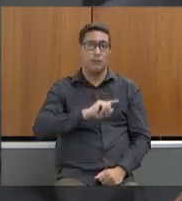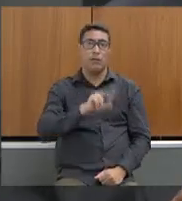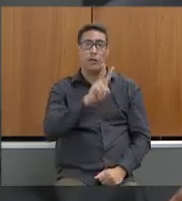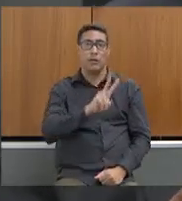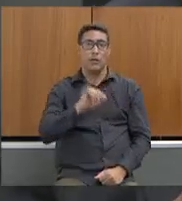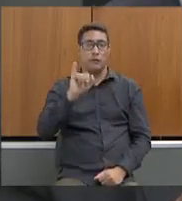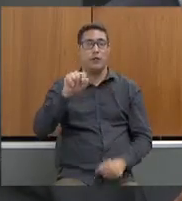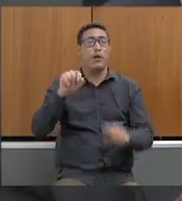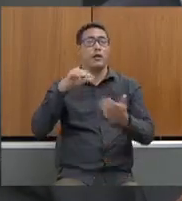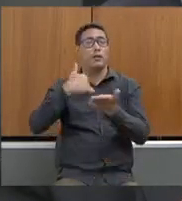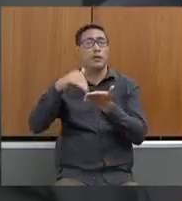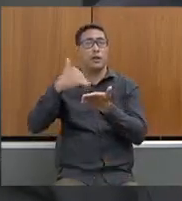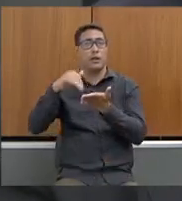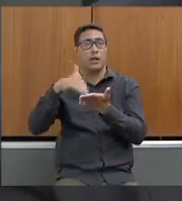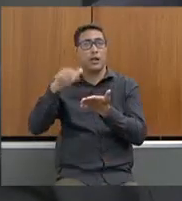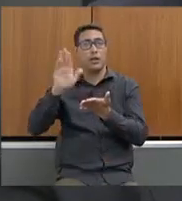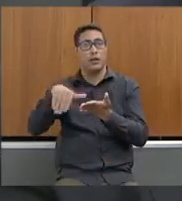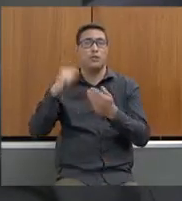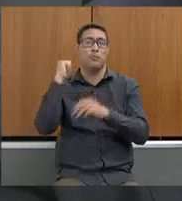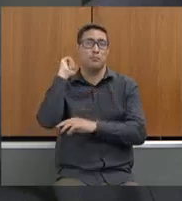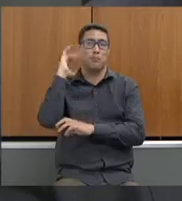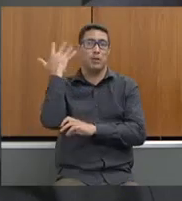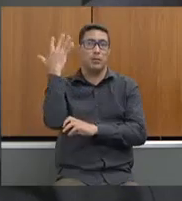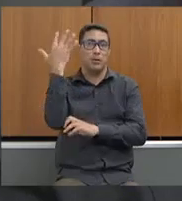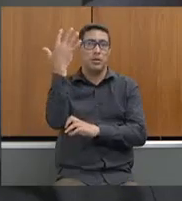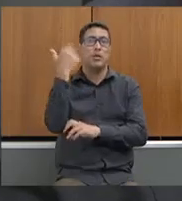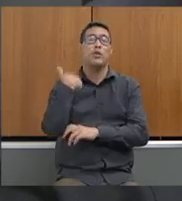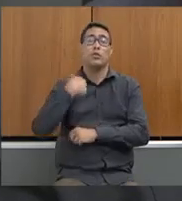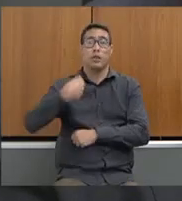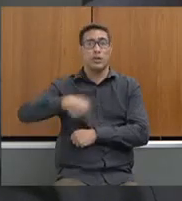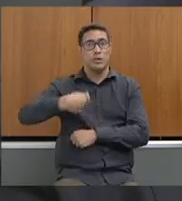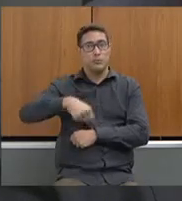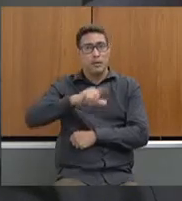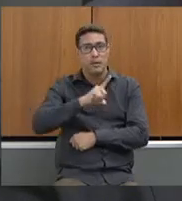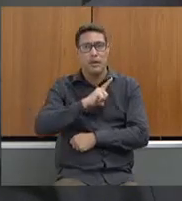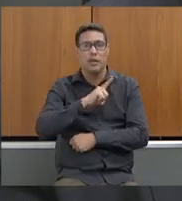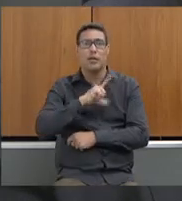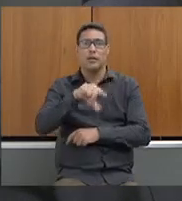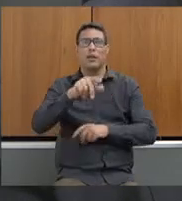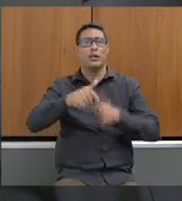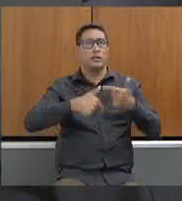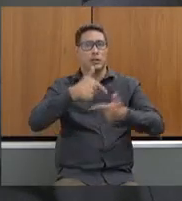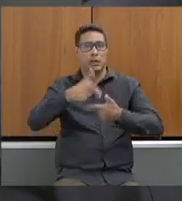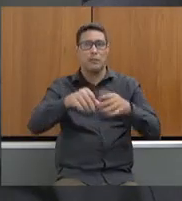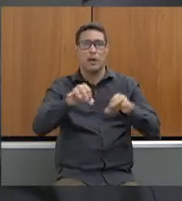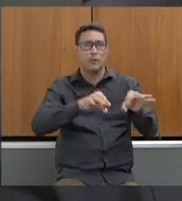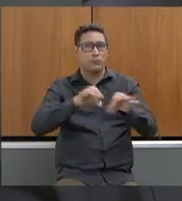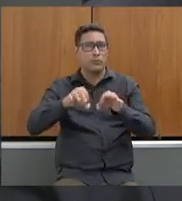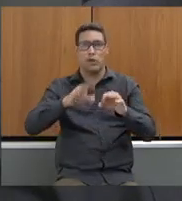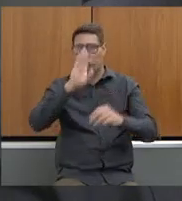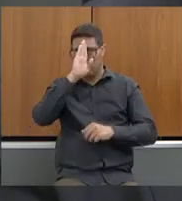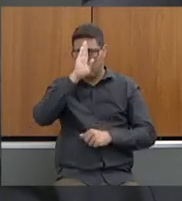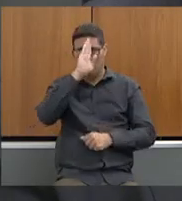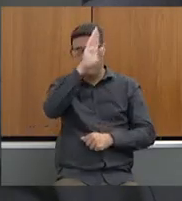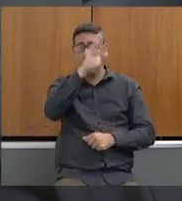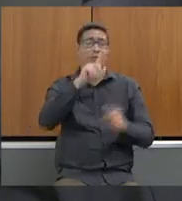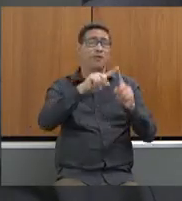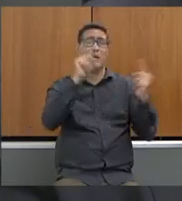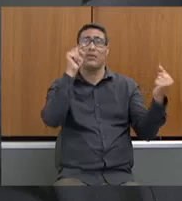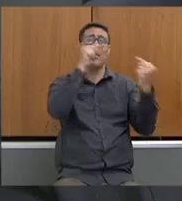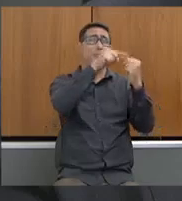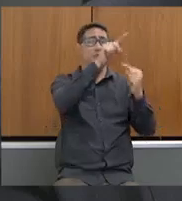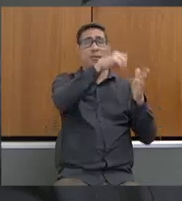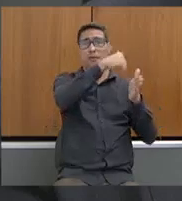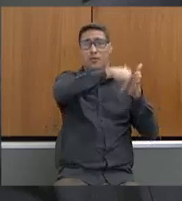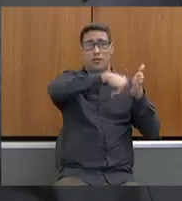de Meio Ambiente. Então, nós temos que ter esse trabalho realmente fundamental, e nem digo em questão de mineração, eu falo em